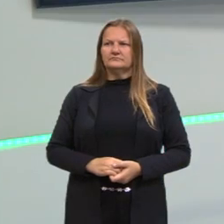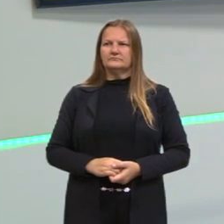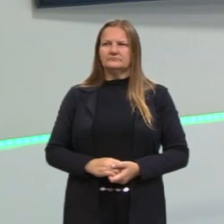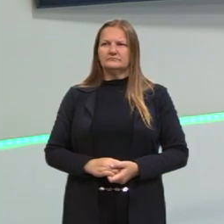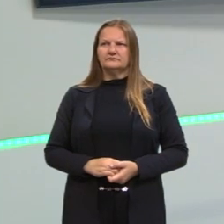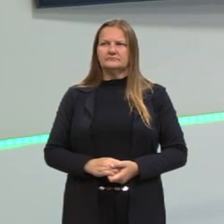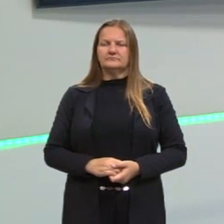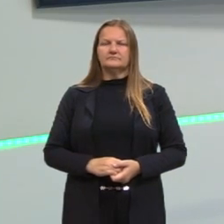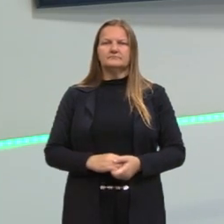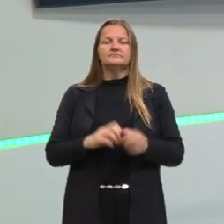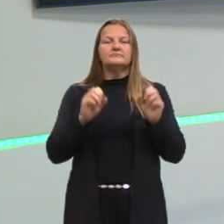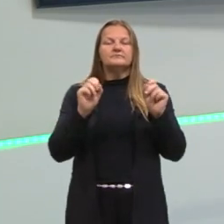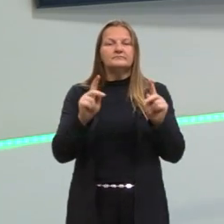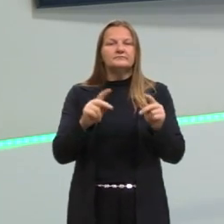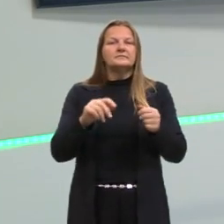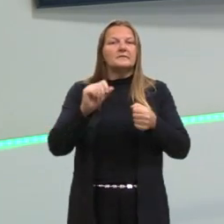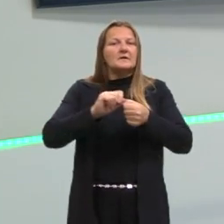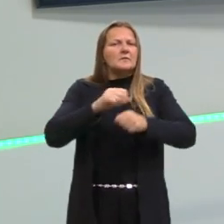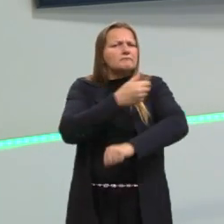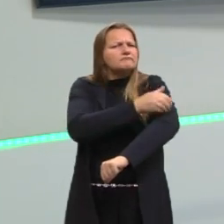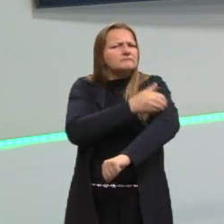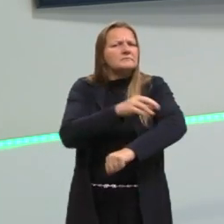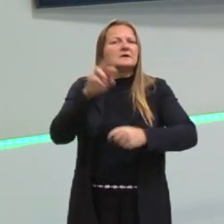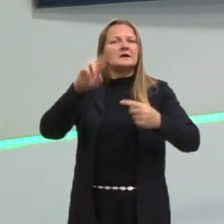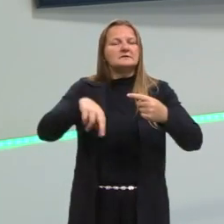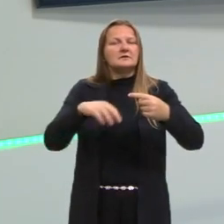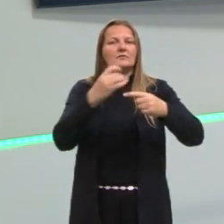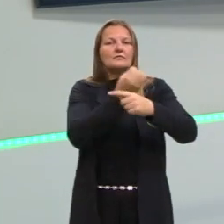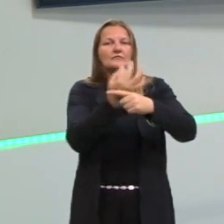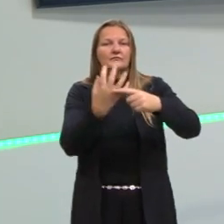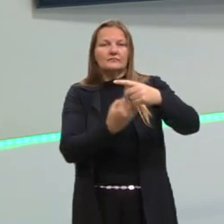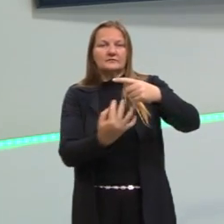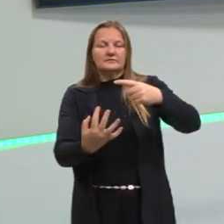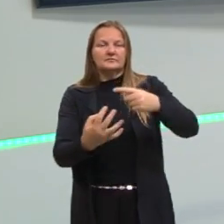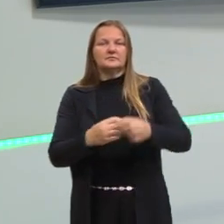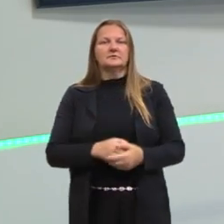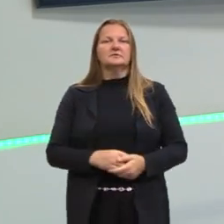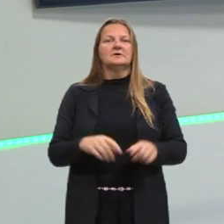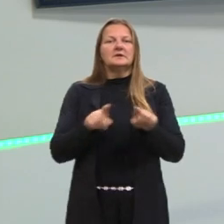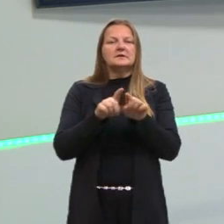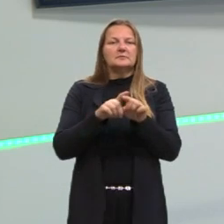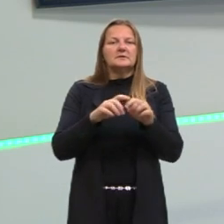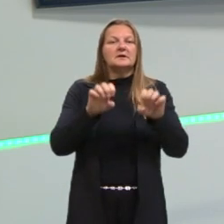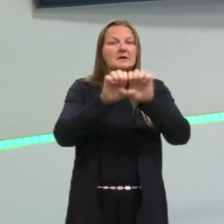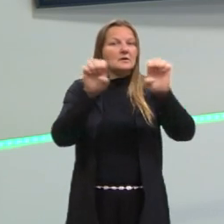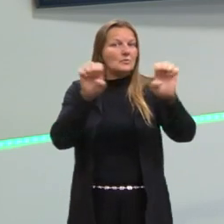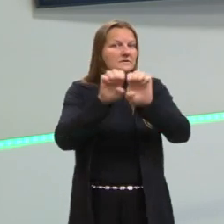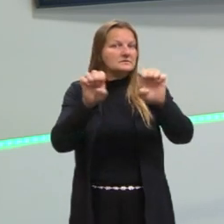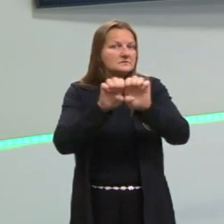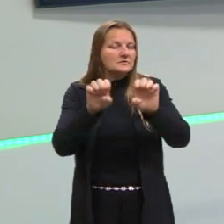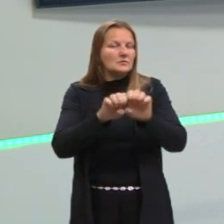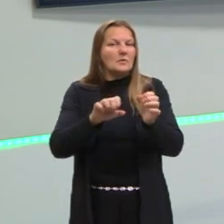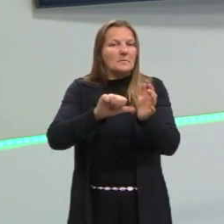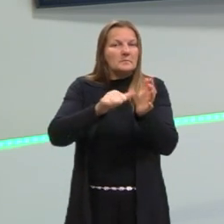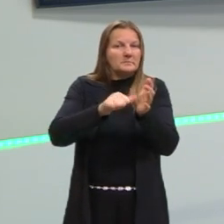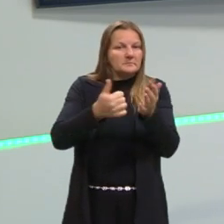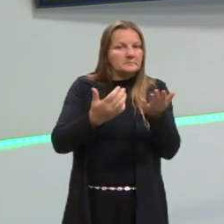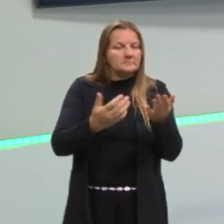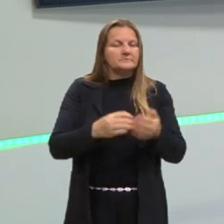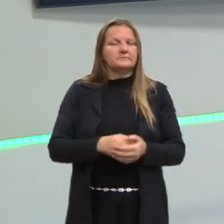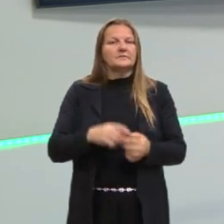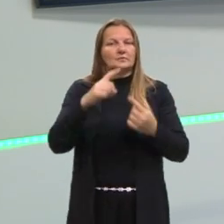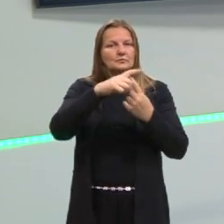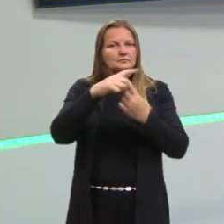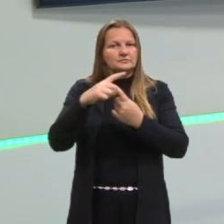gente, nós trabalhamos um pouquinho de razão, frações, né? Também equação, era uma equação de primeiro grau com